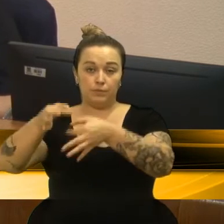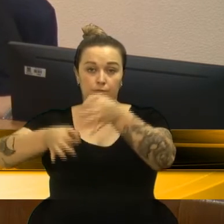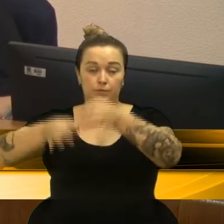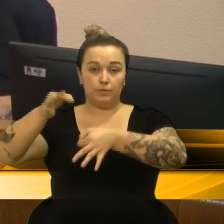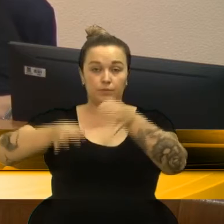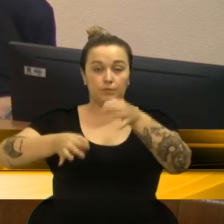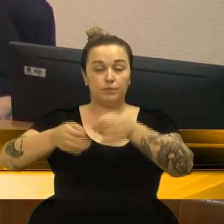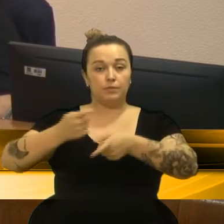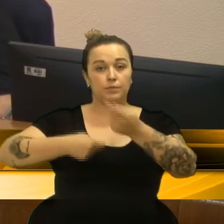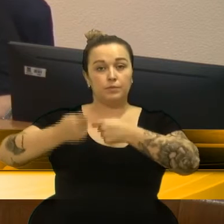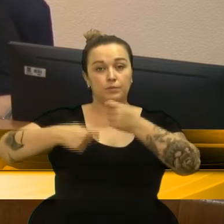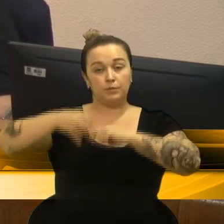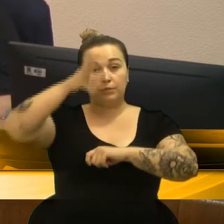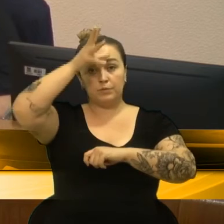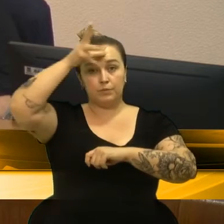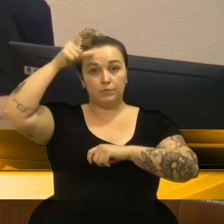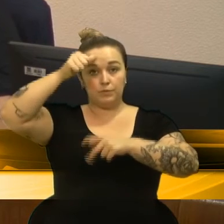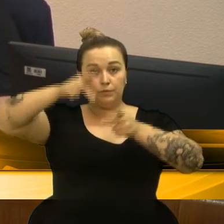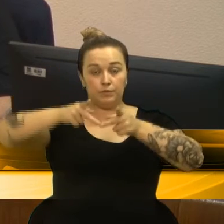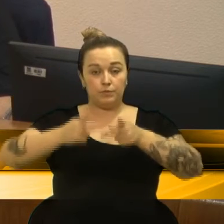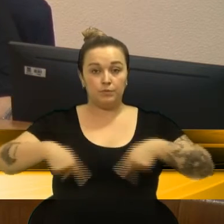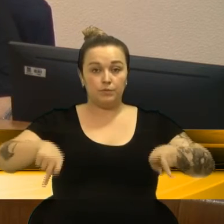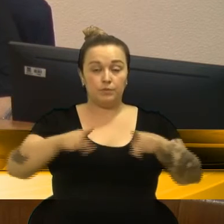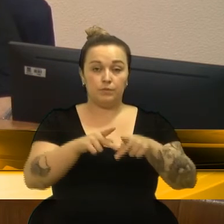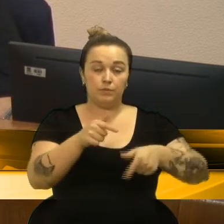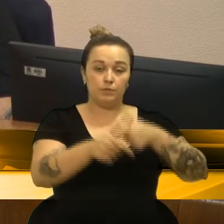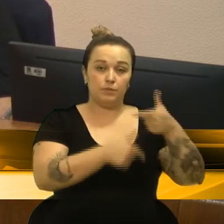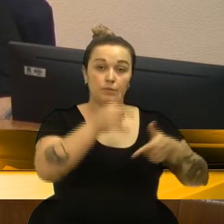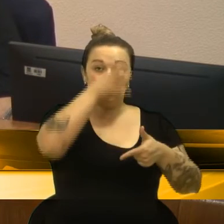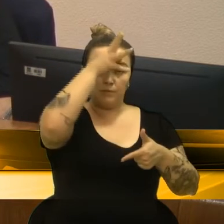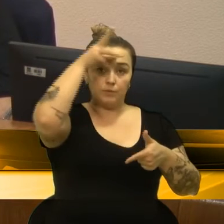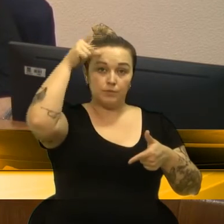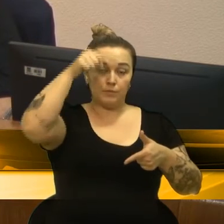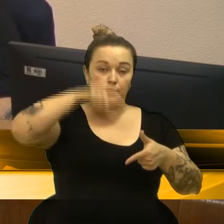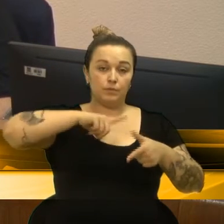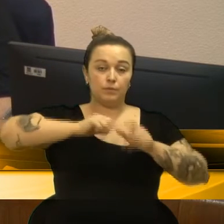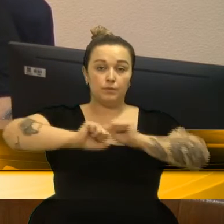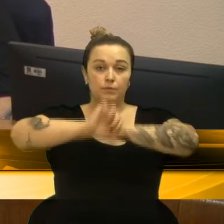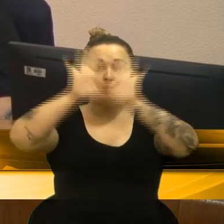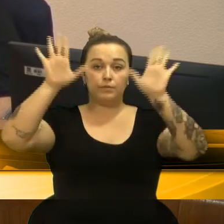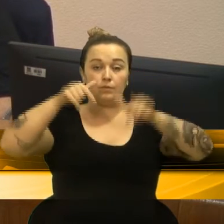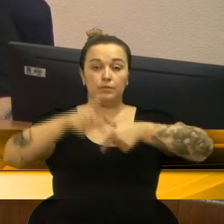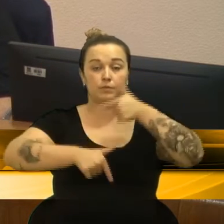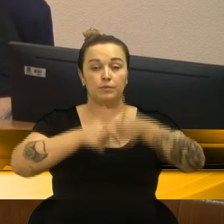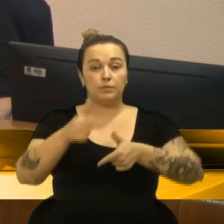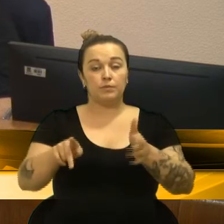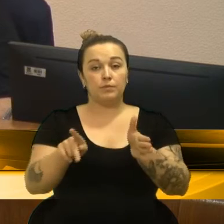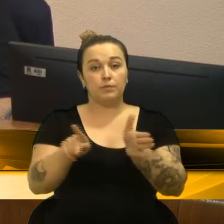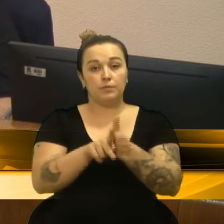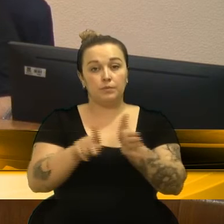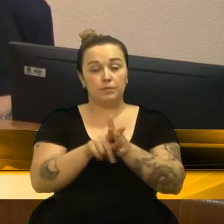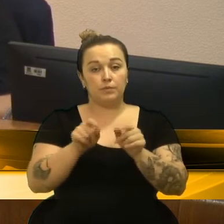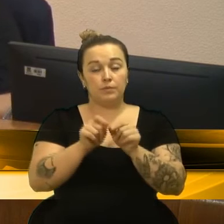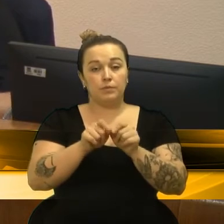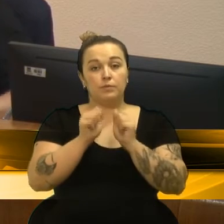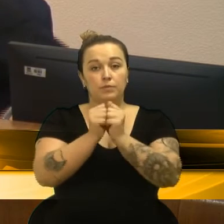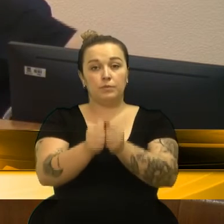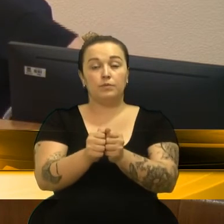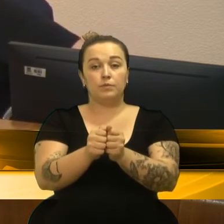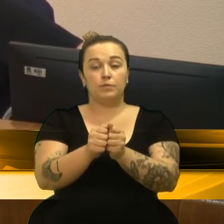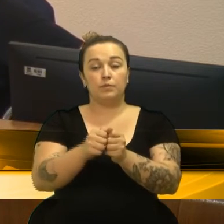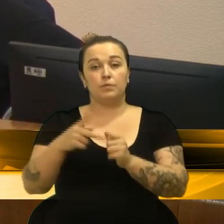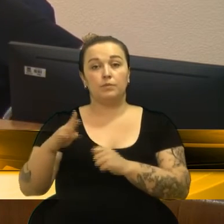pública e a necessidade da população e dos servidores públicos terem clareza e segurança das ações que serão empreendidas durante a conversão do pronto-atendimento 24